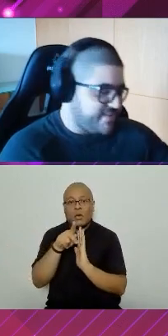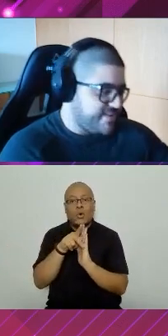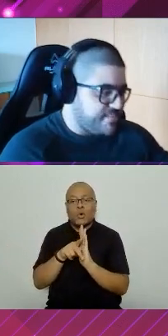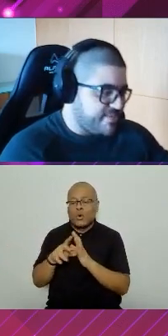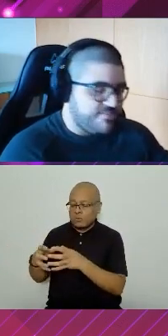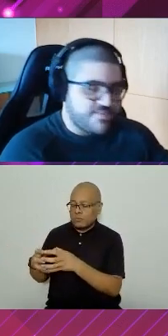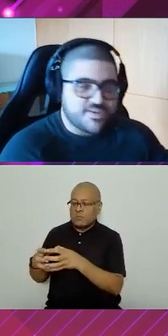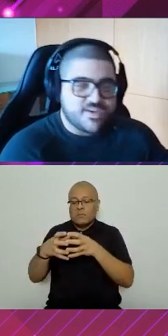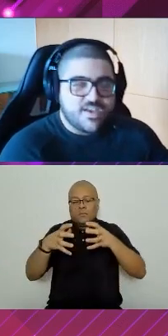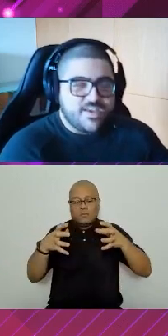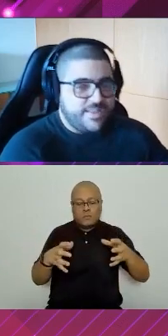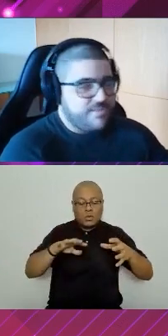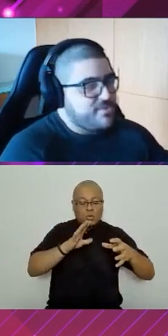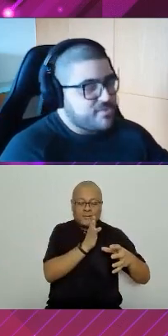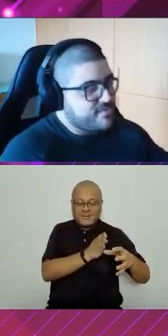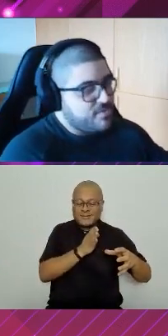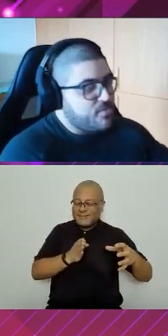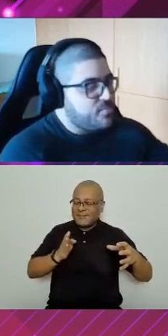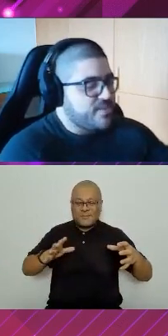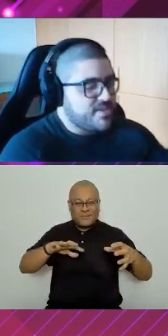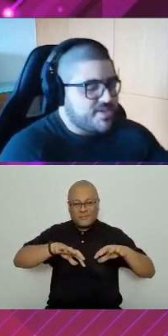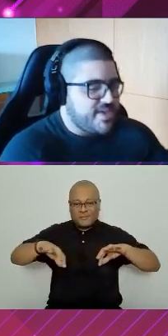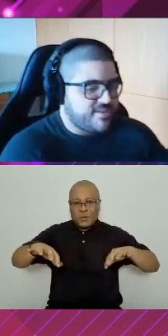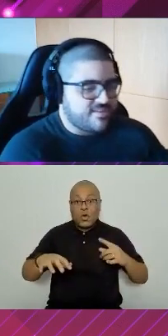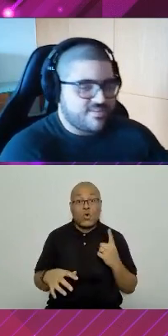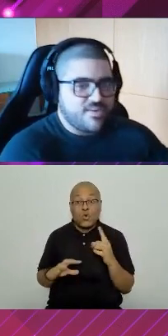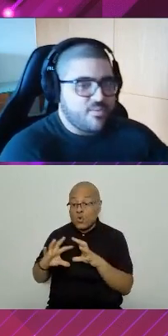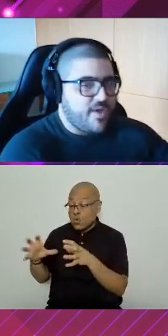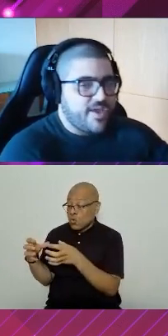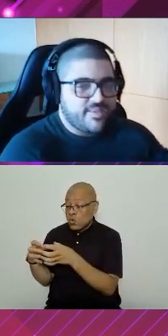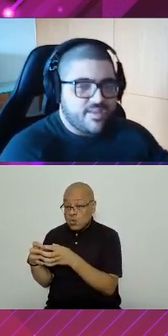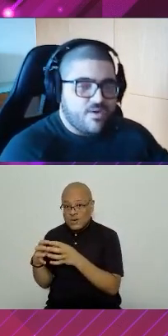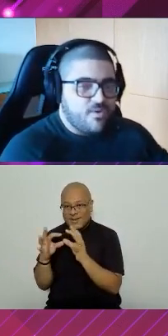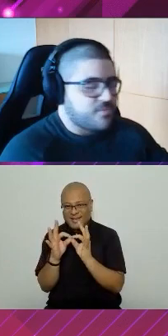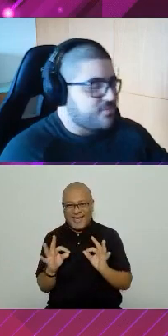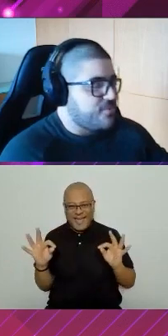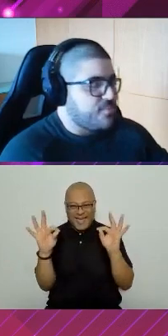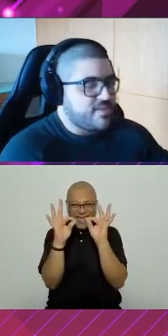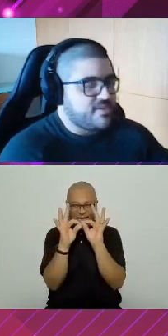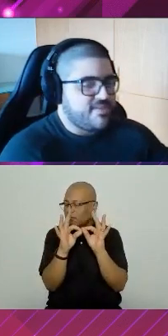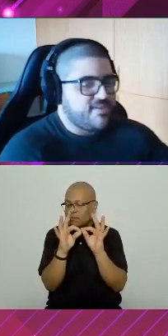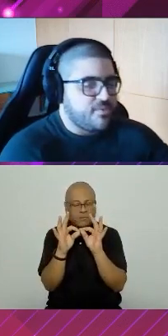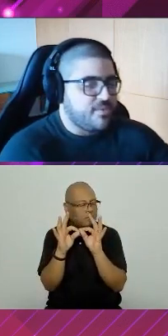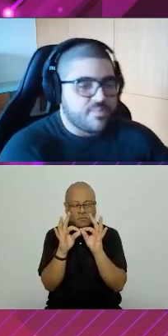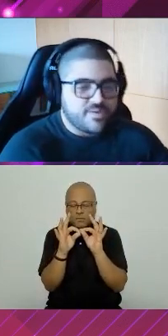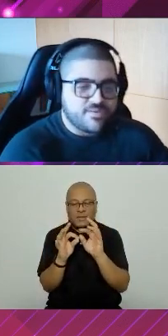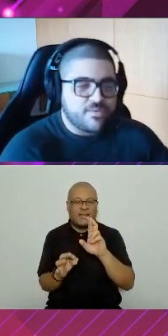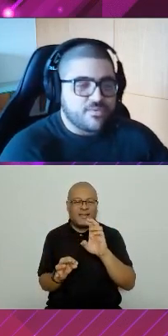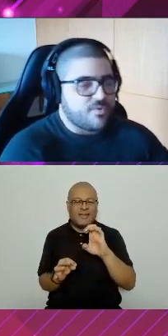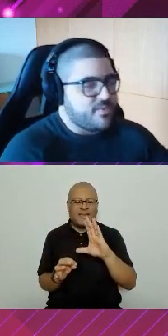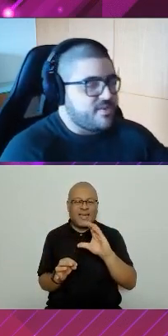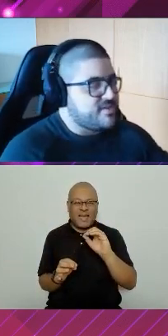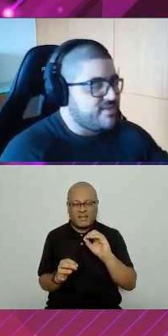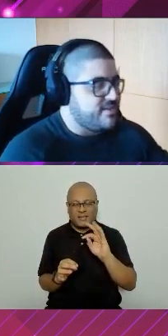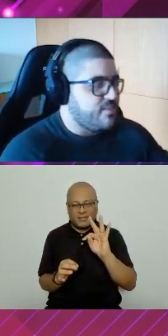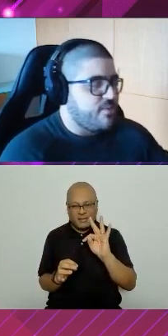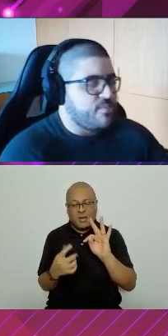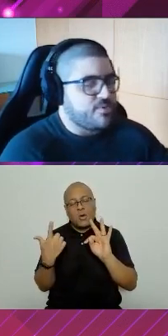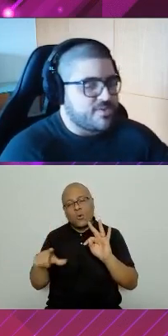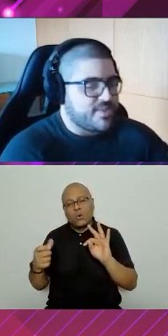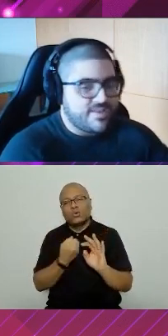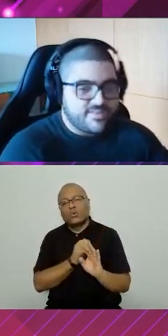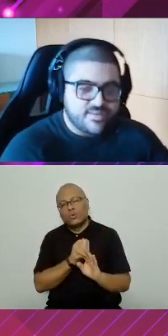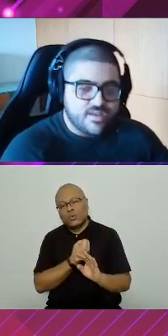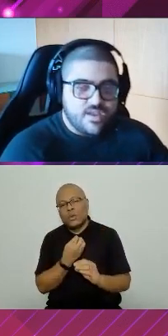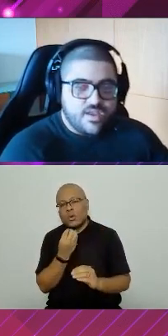que a gente vai tratar mais na frente. Então, em vez de eu ter só um componente React, que seria o meu header, outro componente que seria o meu numbers, ou outro componente que seria o meu